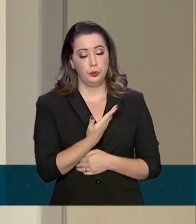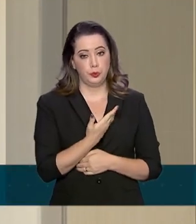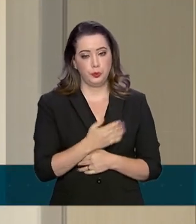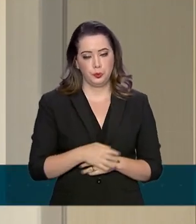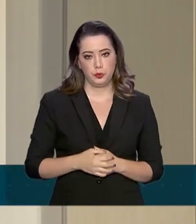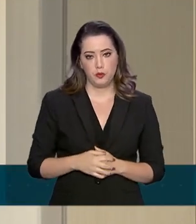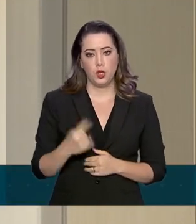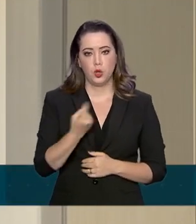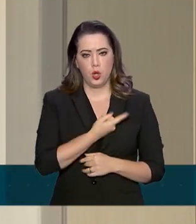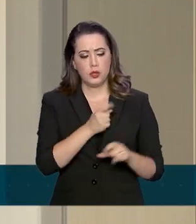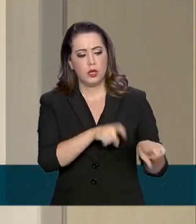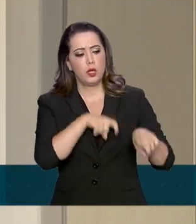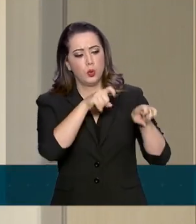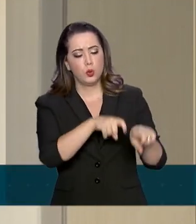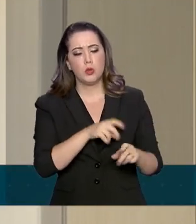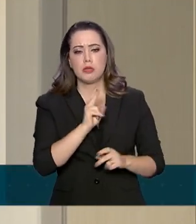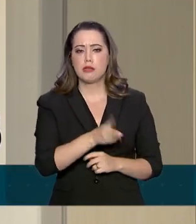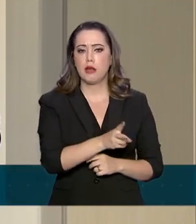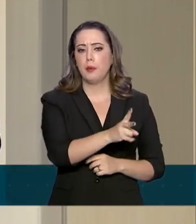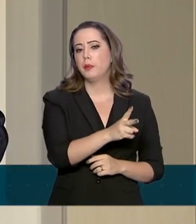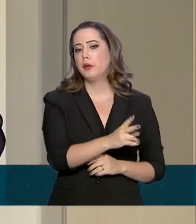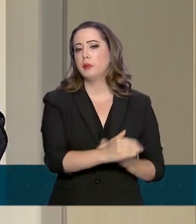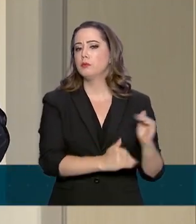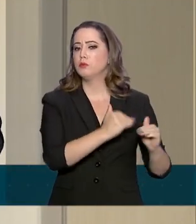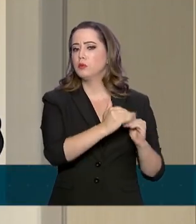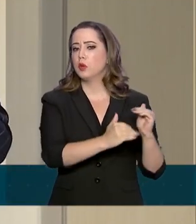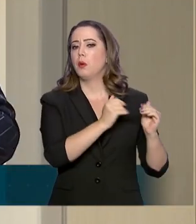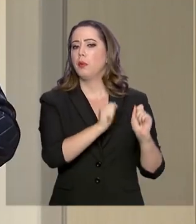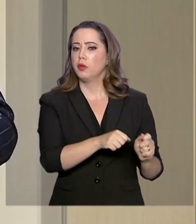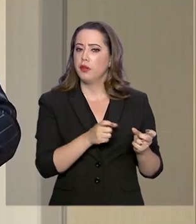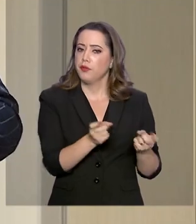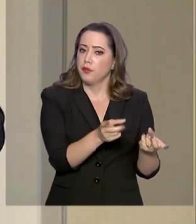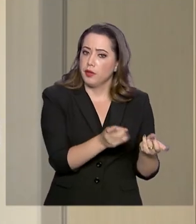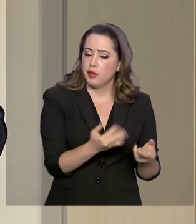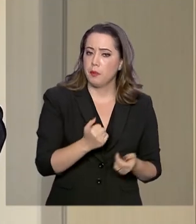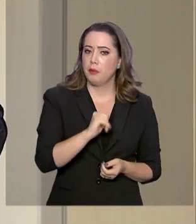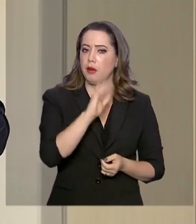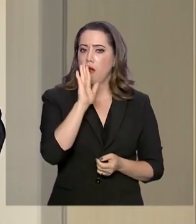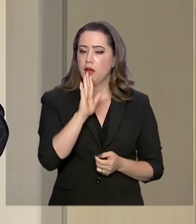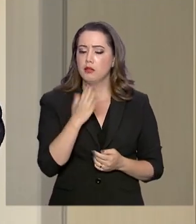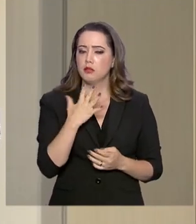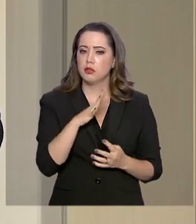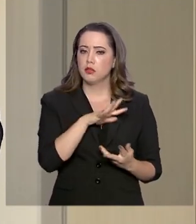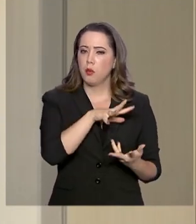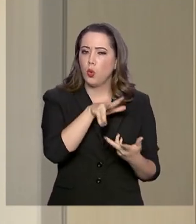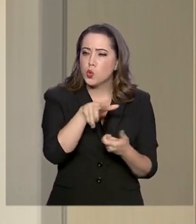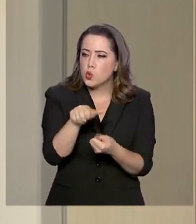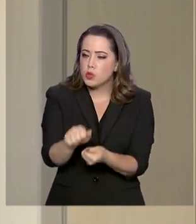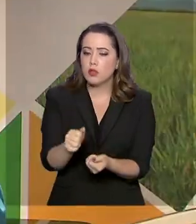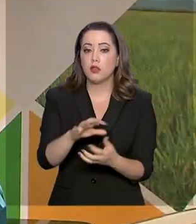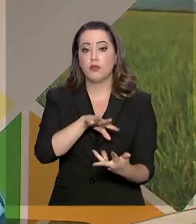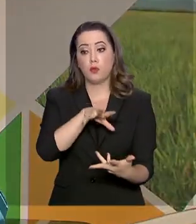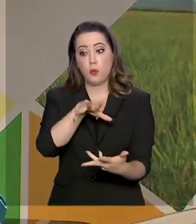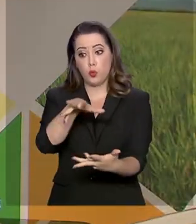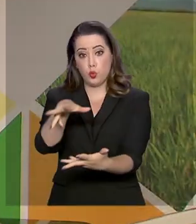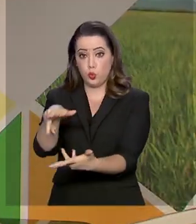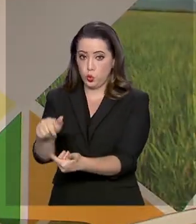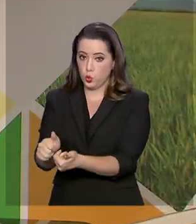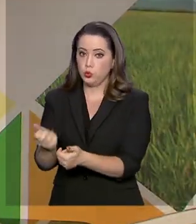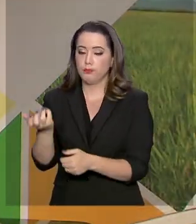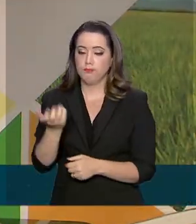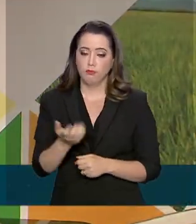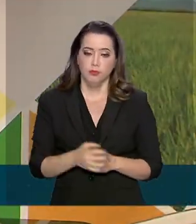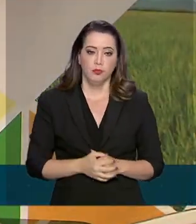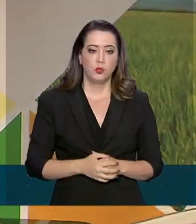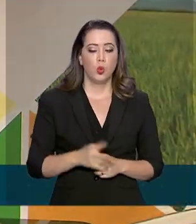a agropecuária brasileira cada vez mais competitiva, mais sustentável aí para o mundo. O acordo entre os